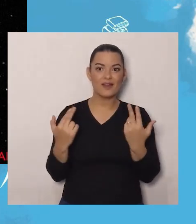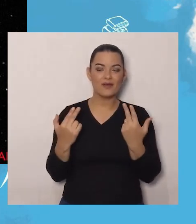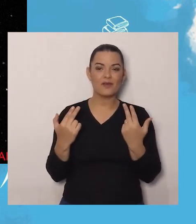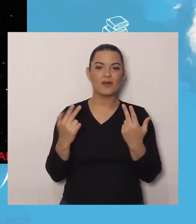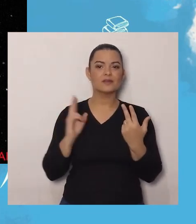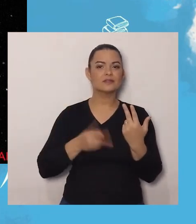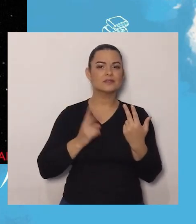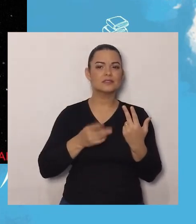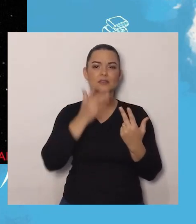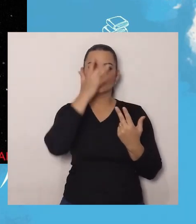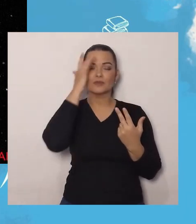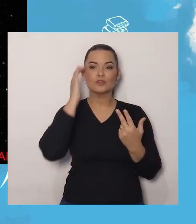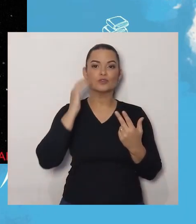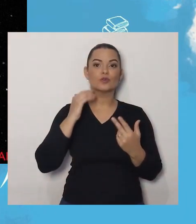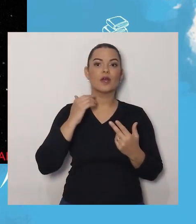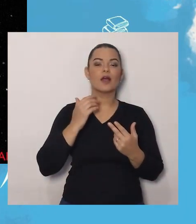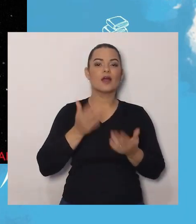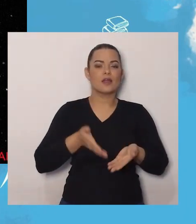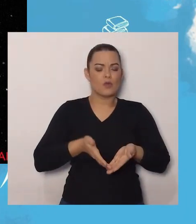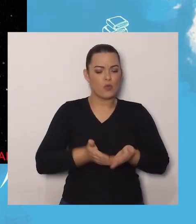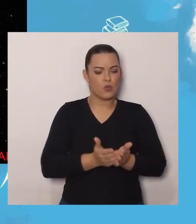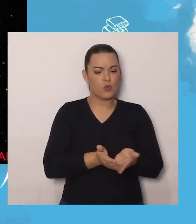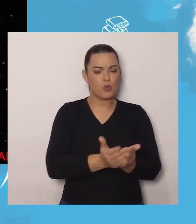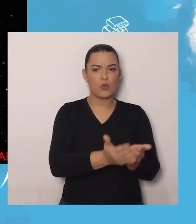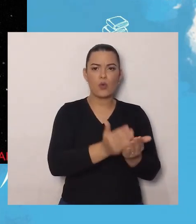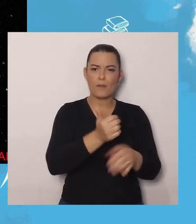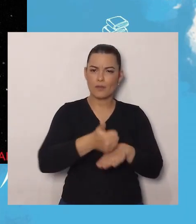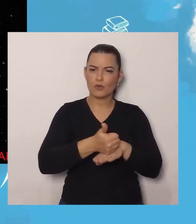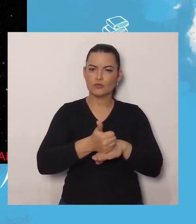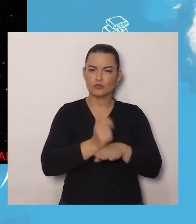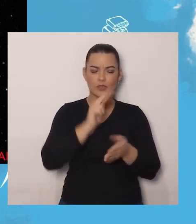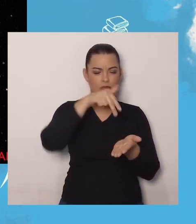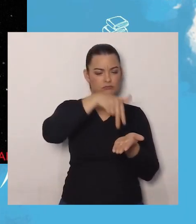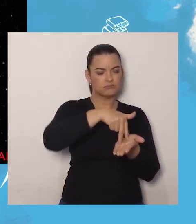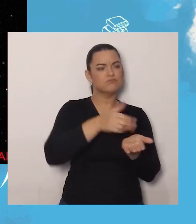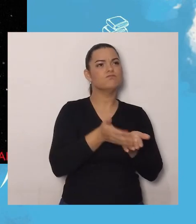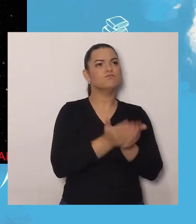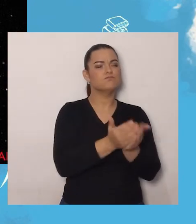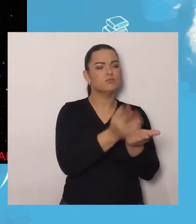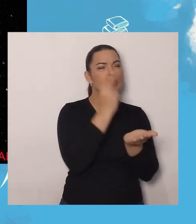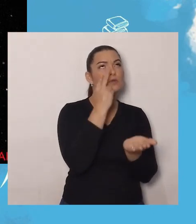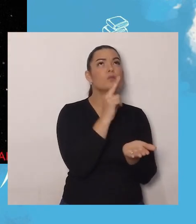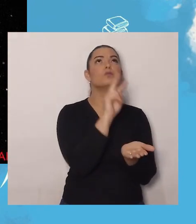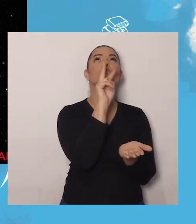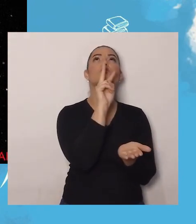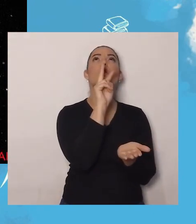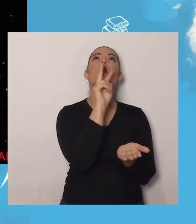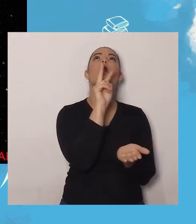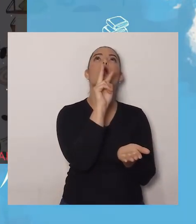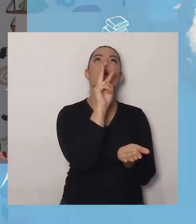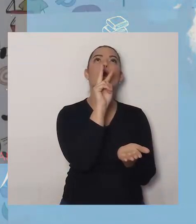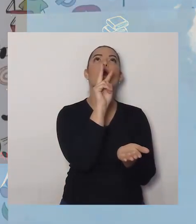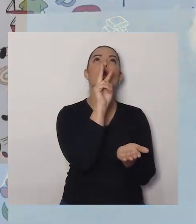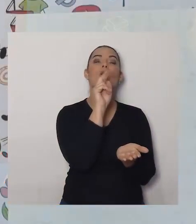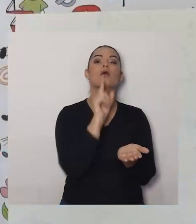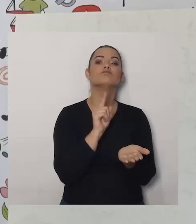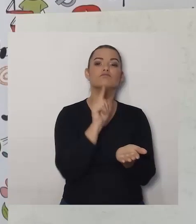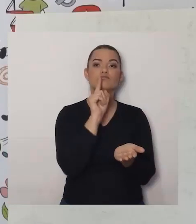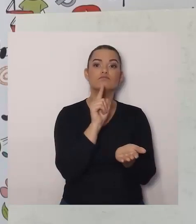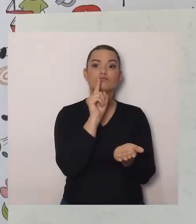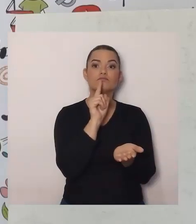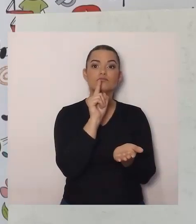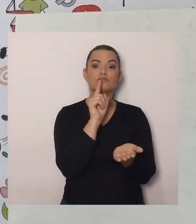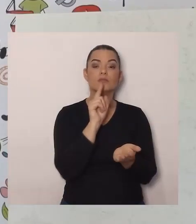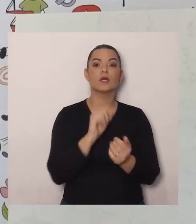E a partir daí, Eles sabiam, Que a pontinha, Ali da constelação, Estaria sempre, Direcionada,